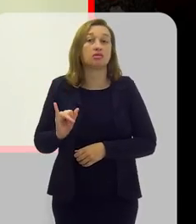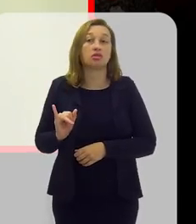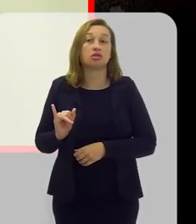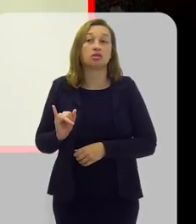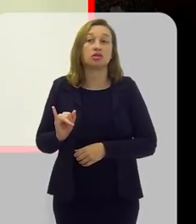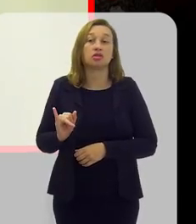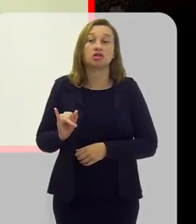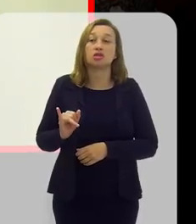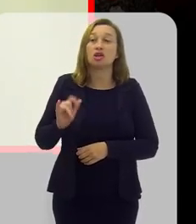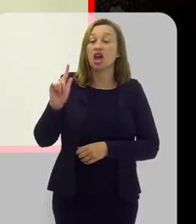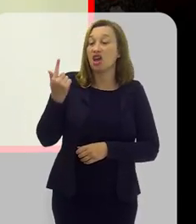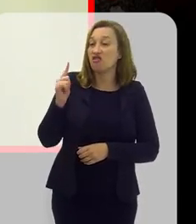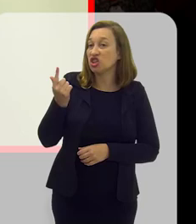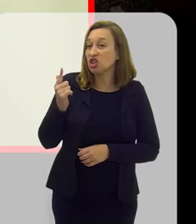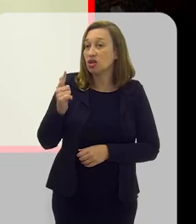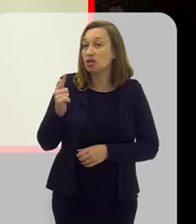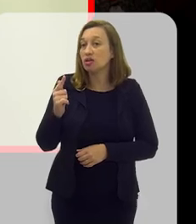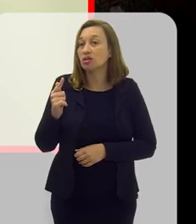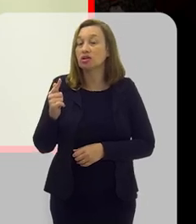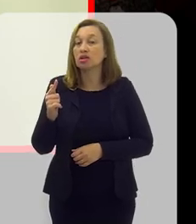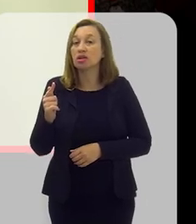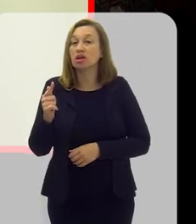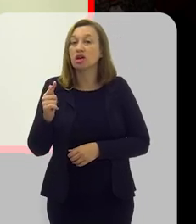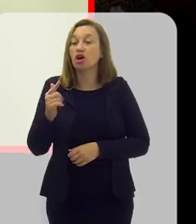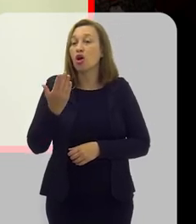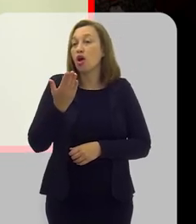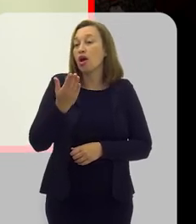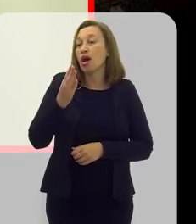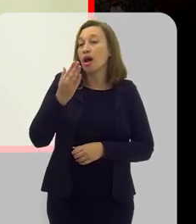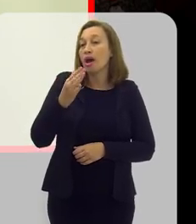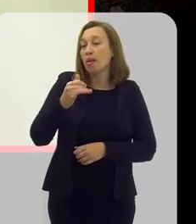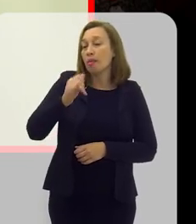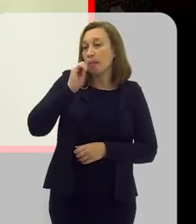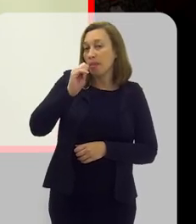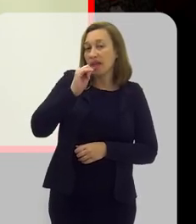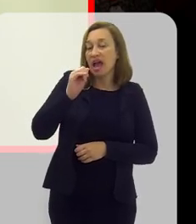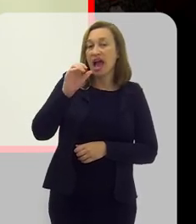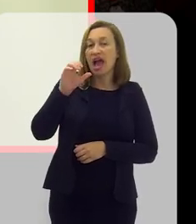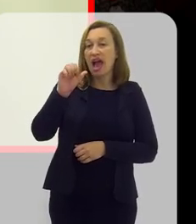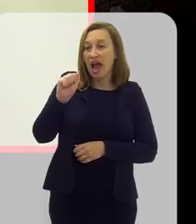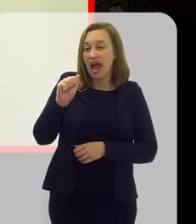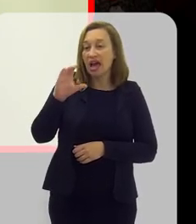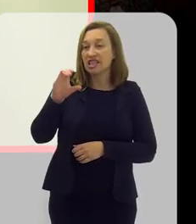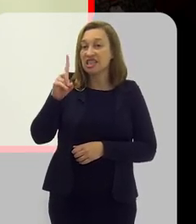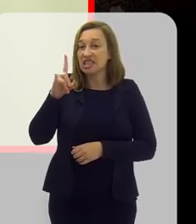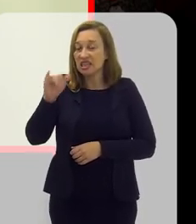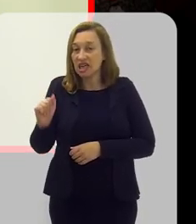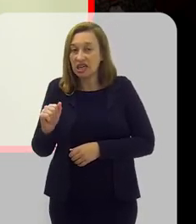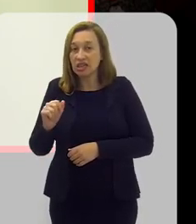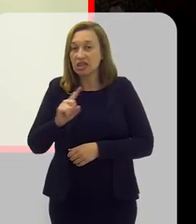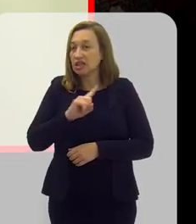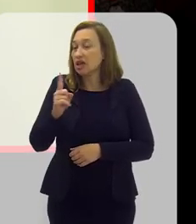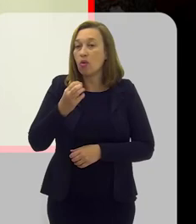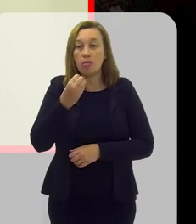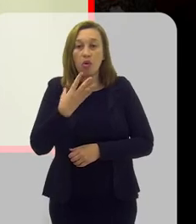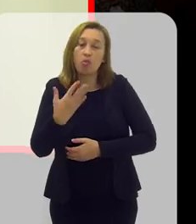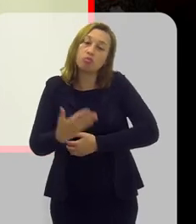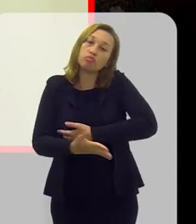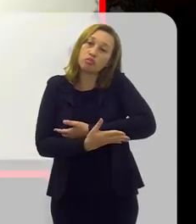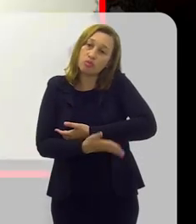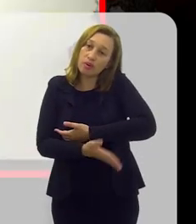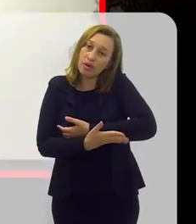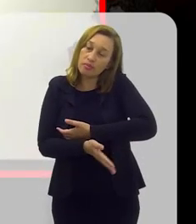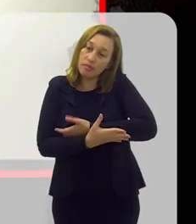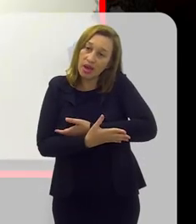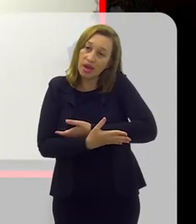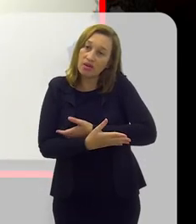o máximo os refrigerantes, as bebidas ácidas, que são fatores antinutricionais, que vão